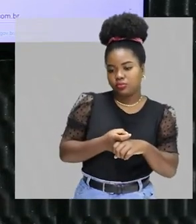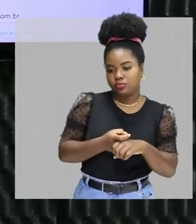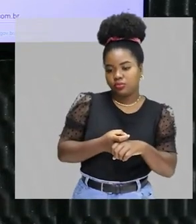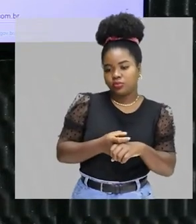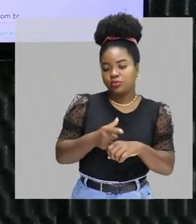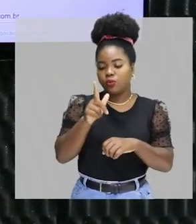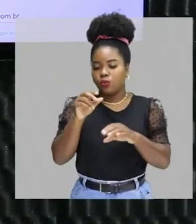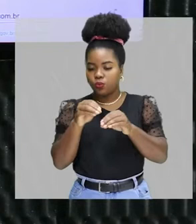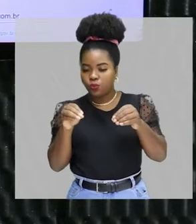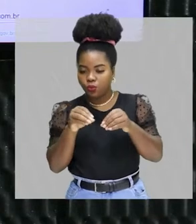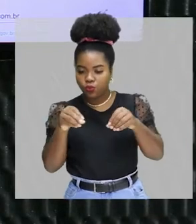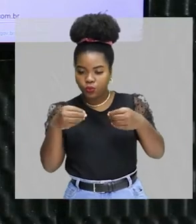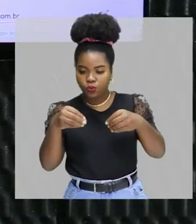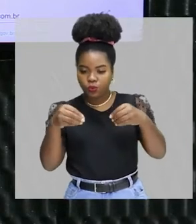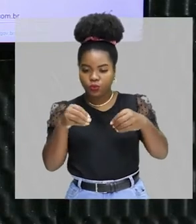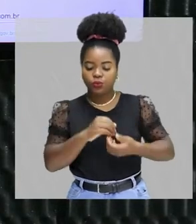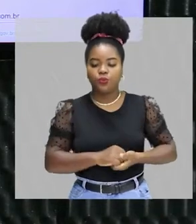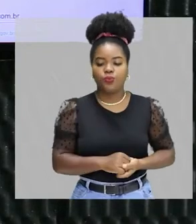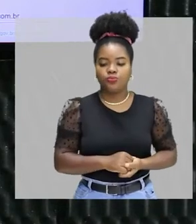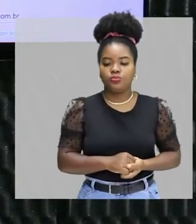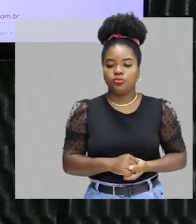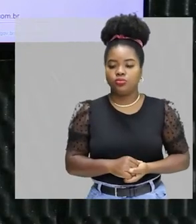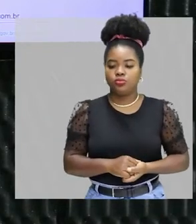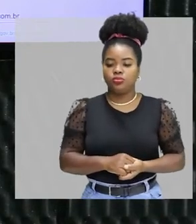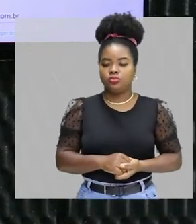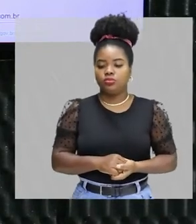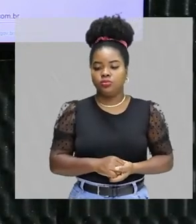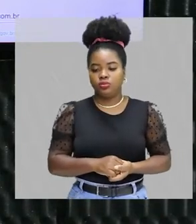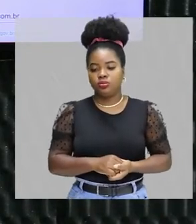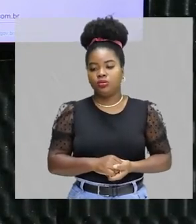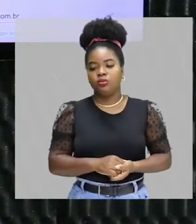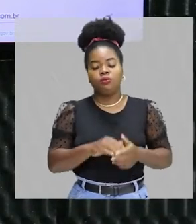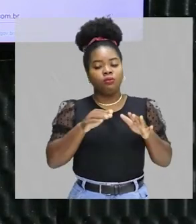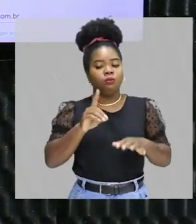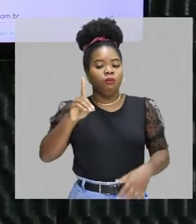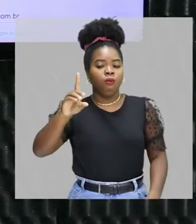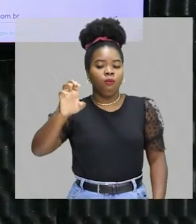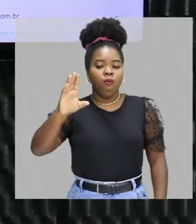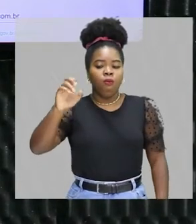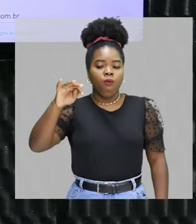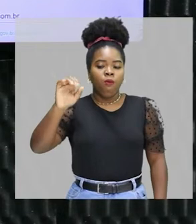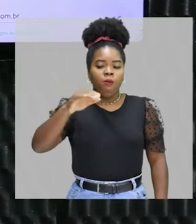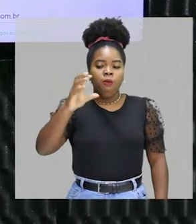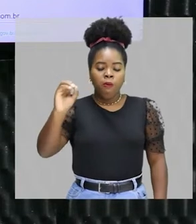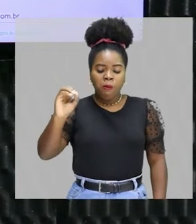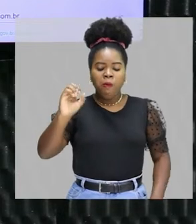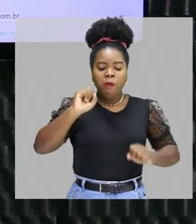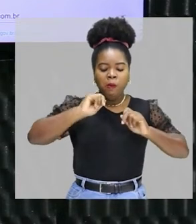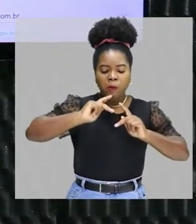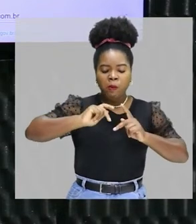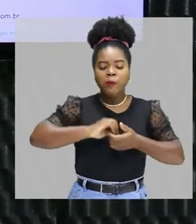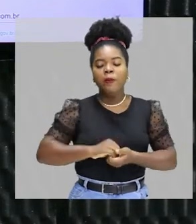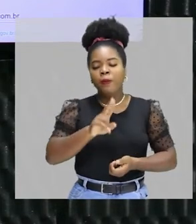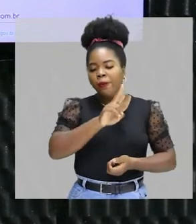líquidos. Então, eu descarto a filtração. Vou ficar com a decantação. Certo? Então, vou